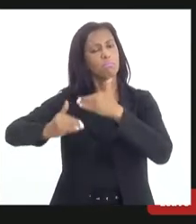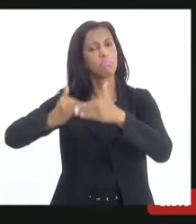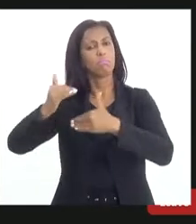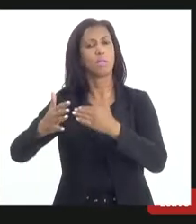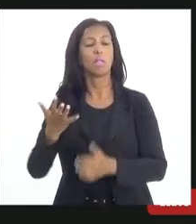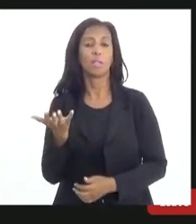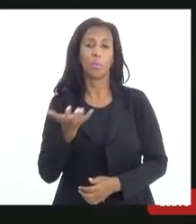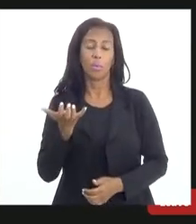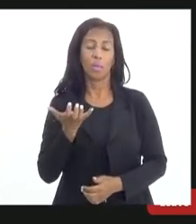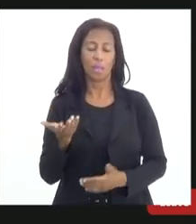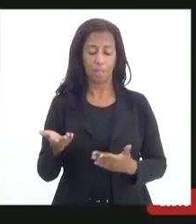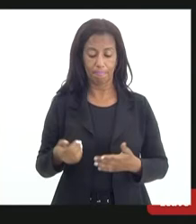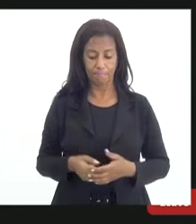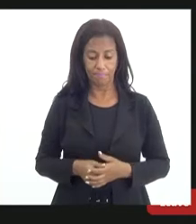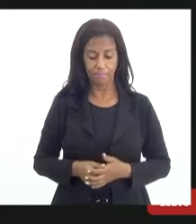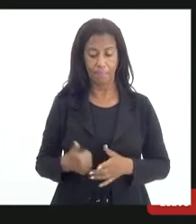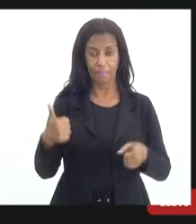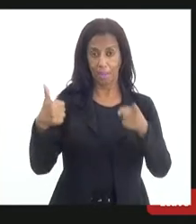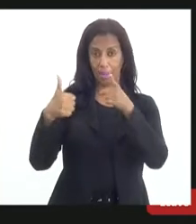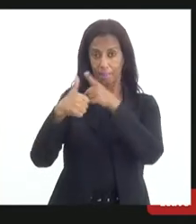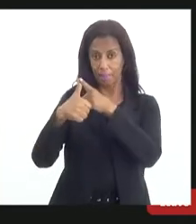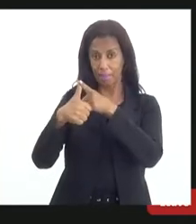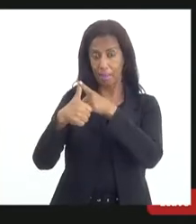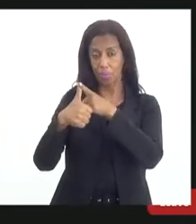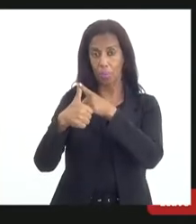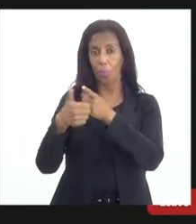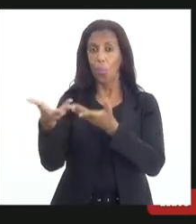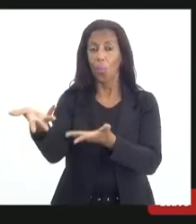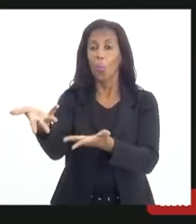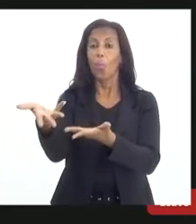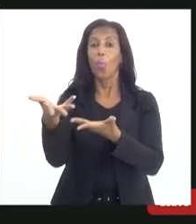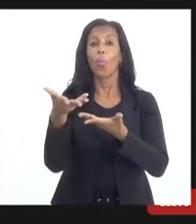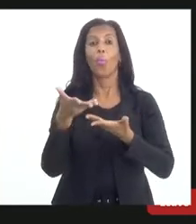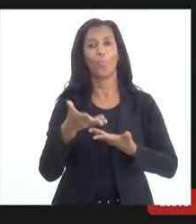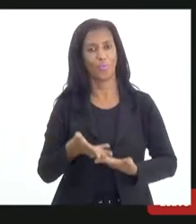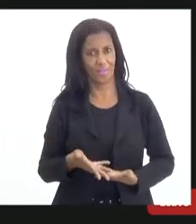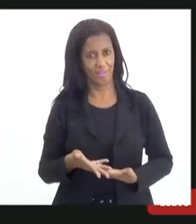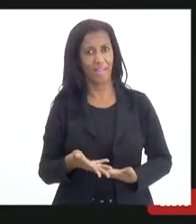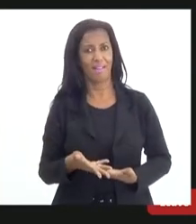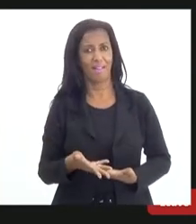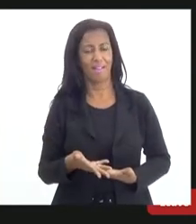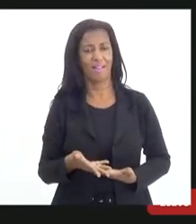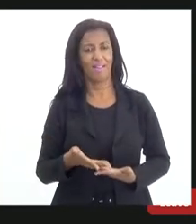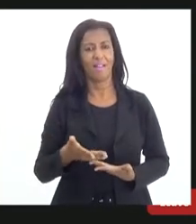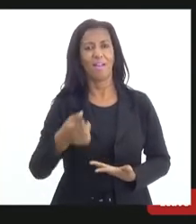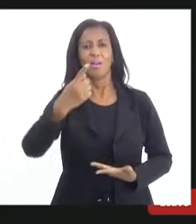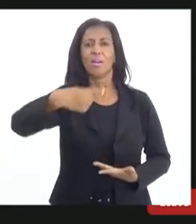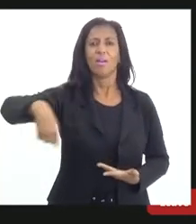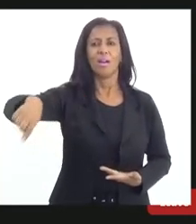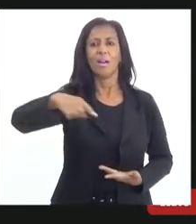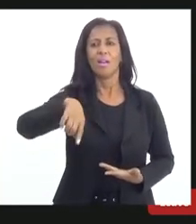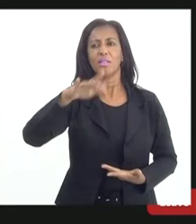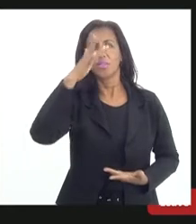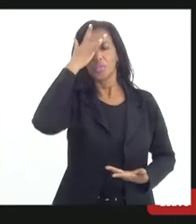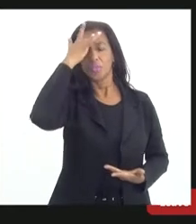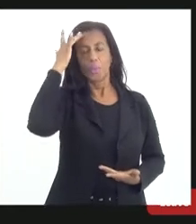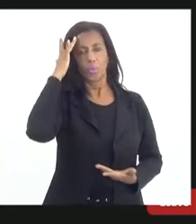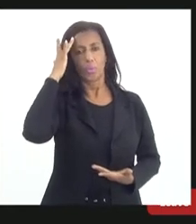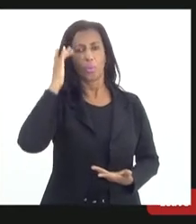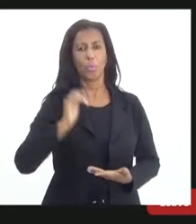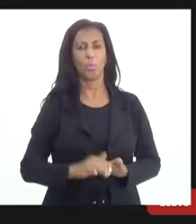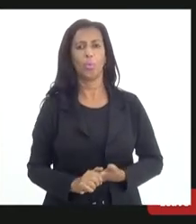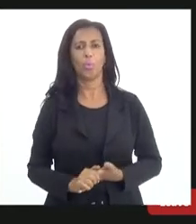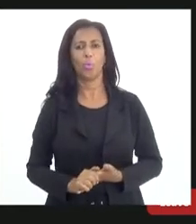Eu queria deixar, primeiro, já fazer um convite, deputado, para que as autoridades, ou, enfim,